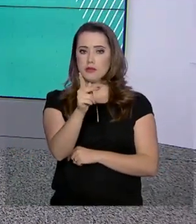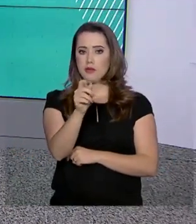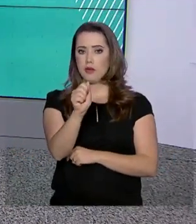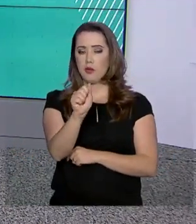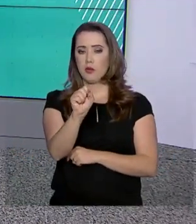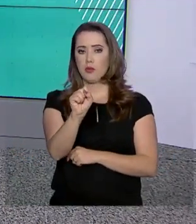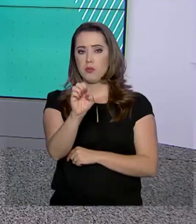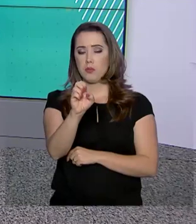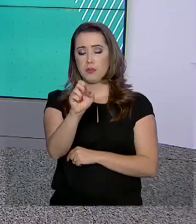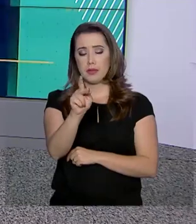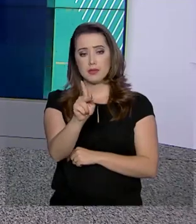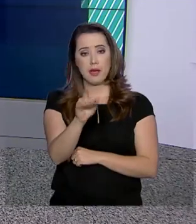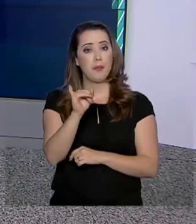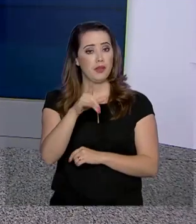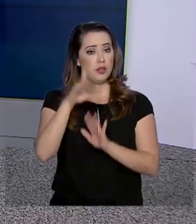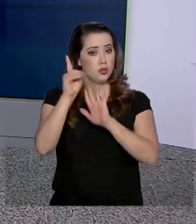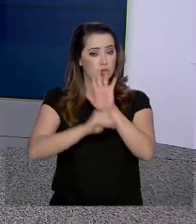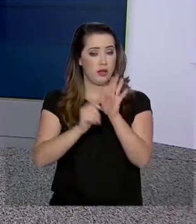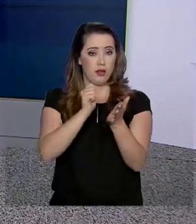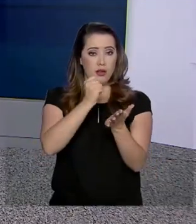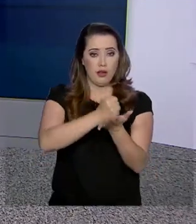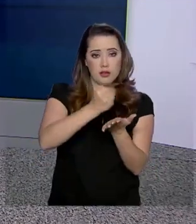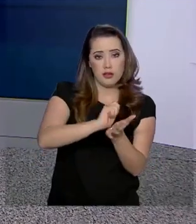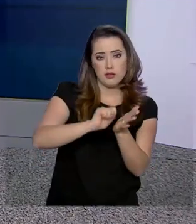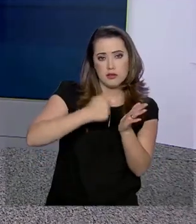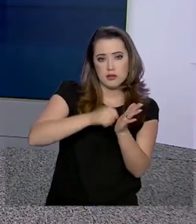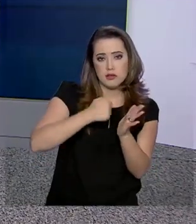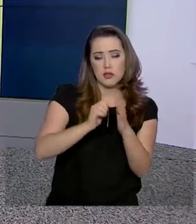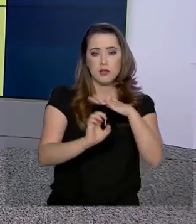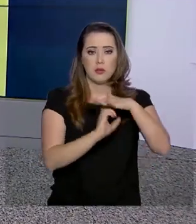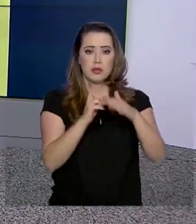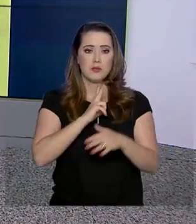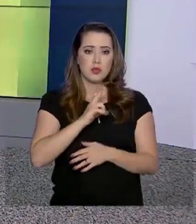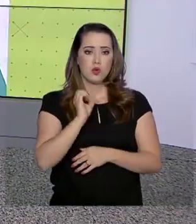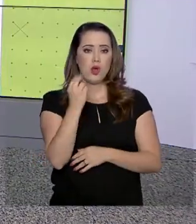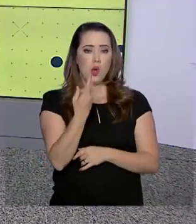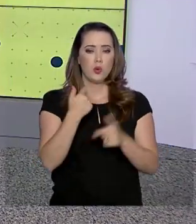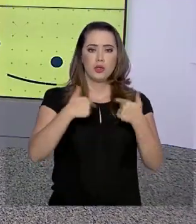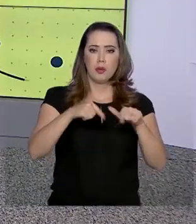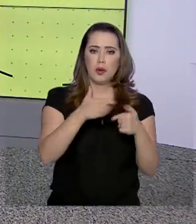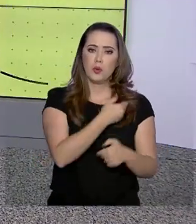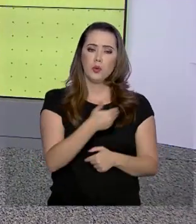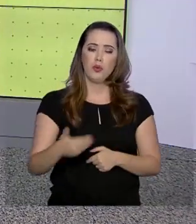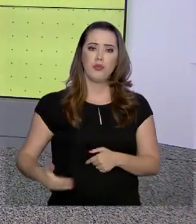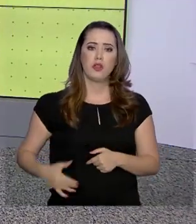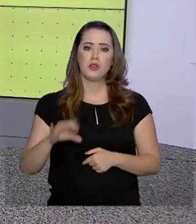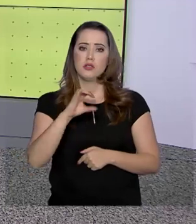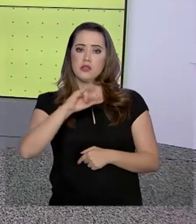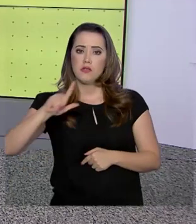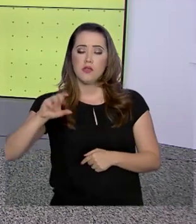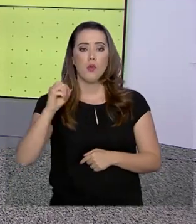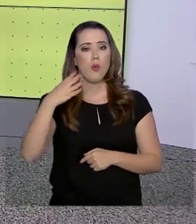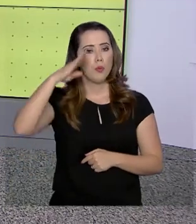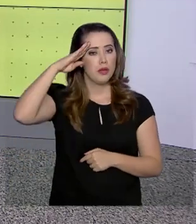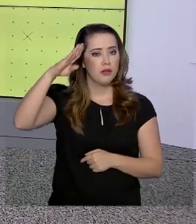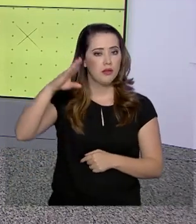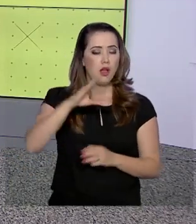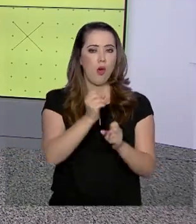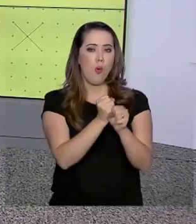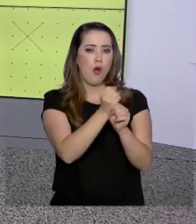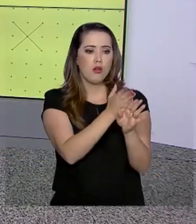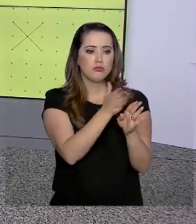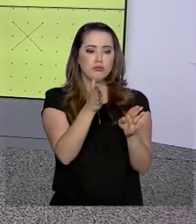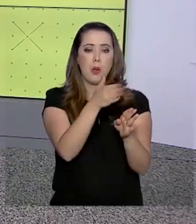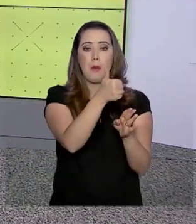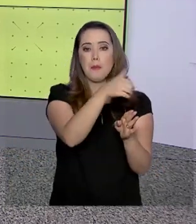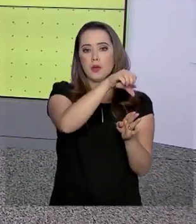esse dinheiro quem trabalhou com carteira assinada na iniciativa privada ou foi servidor público civil ou militar entre os anos